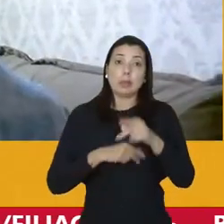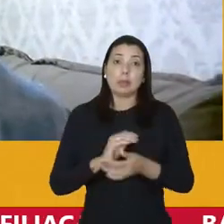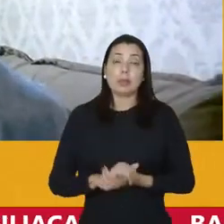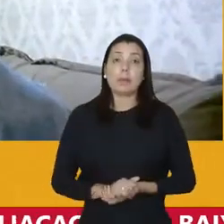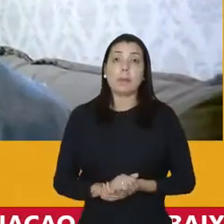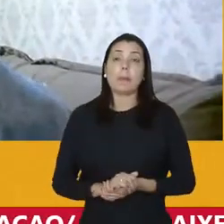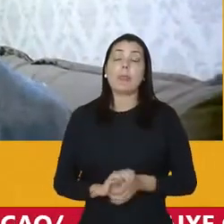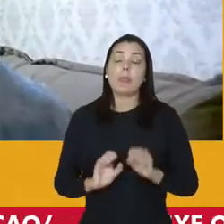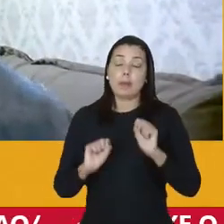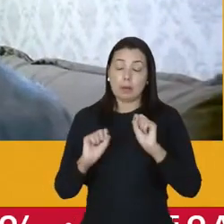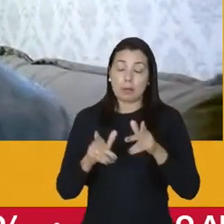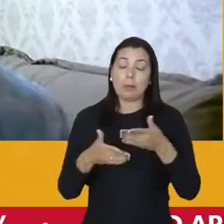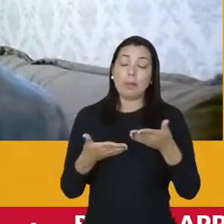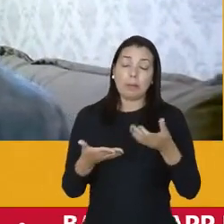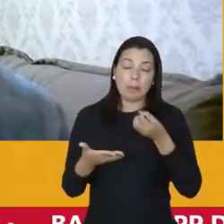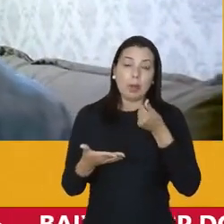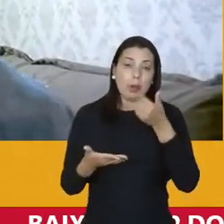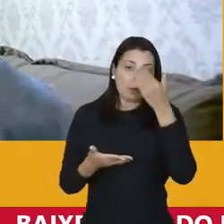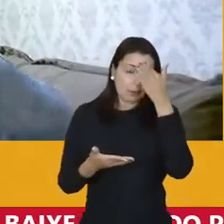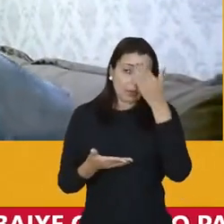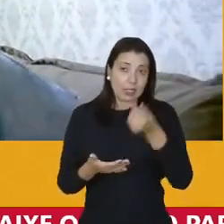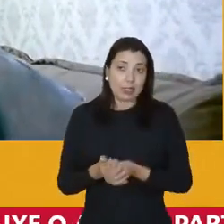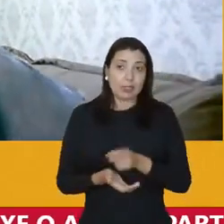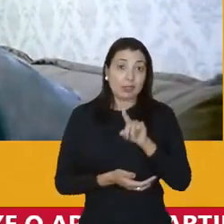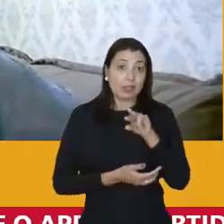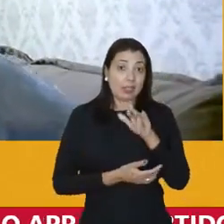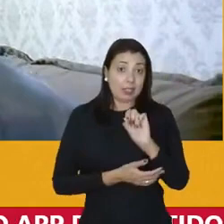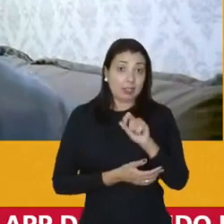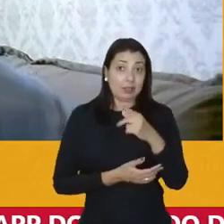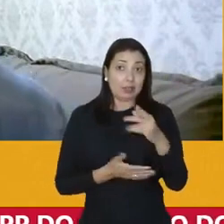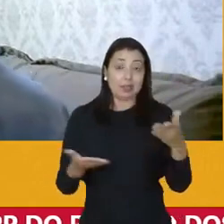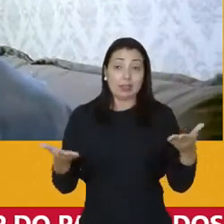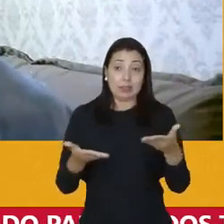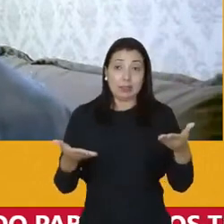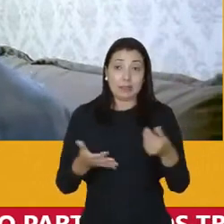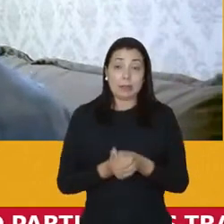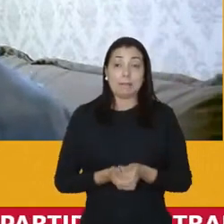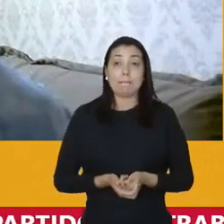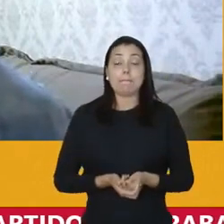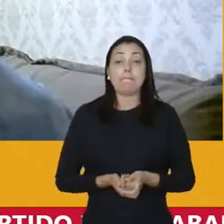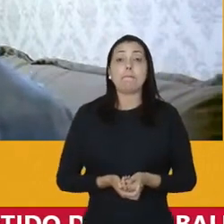muito bom meu irmão muito obrigado Vinícius você agora meu querido